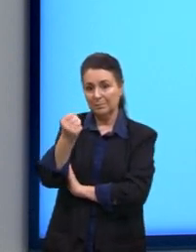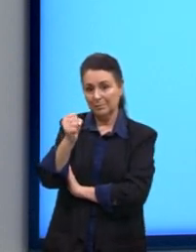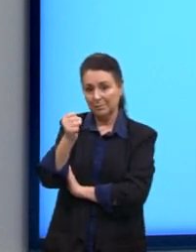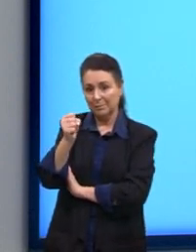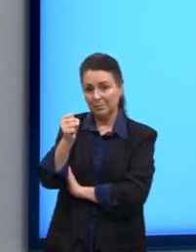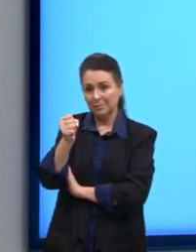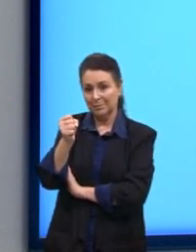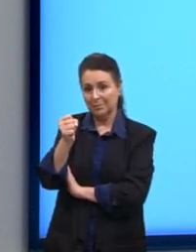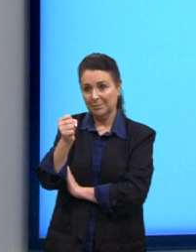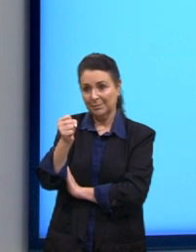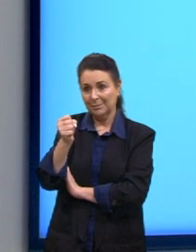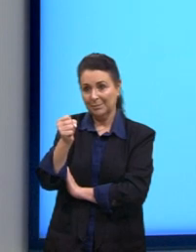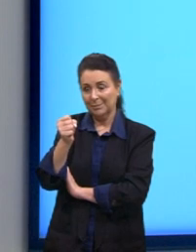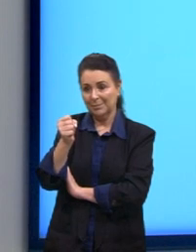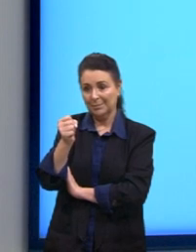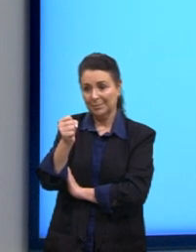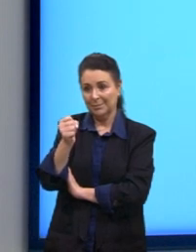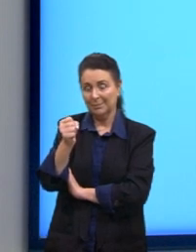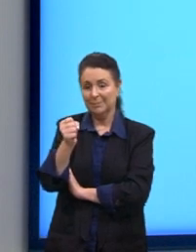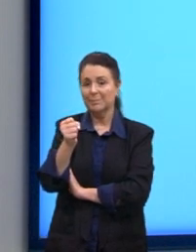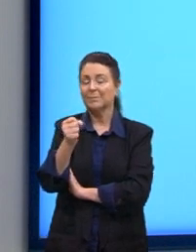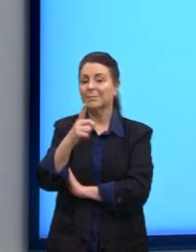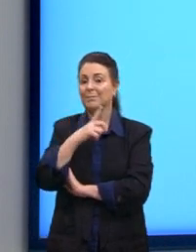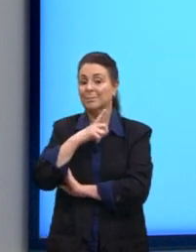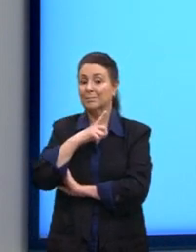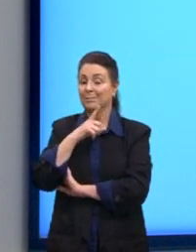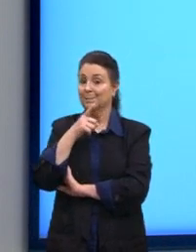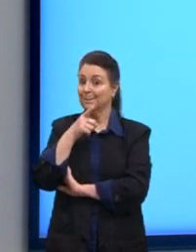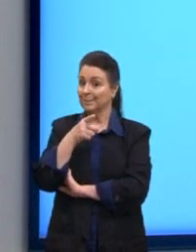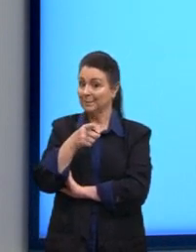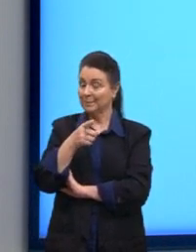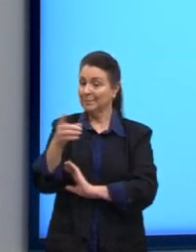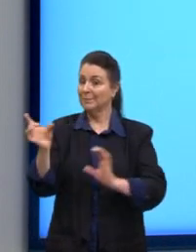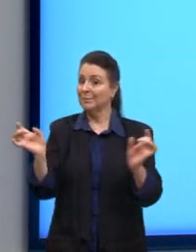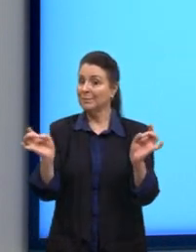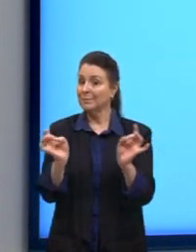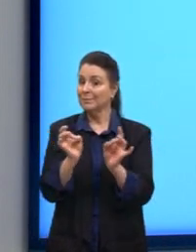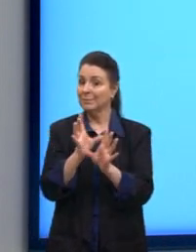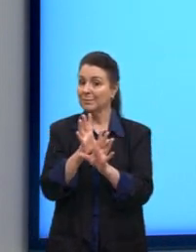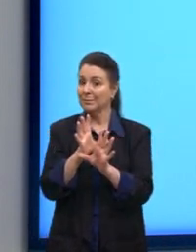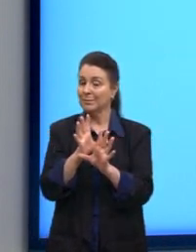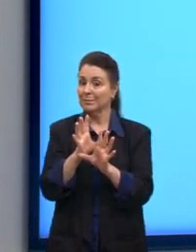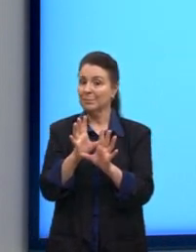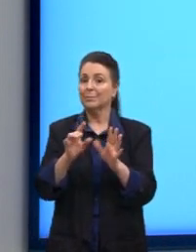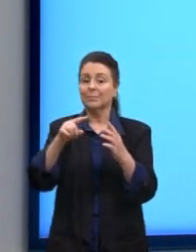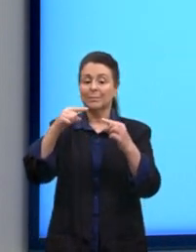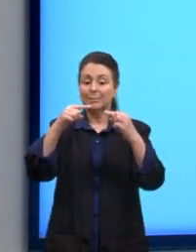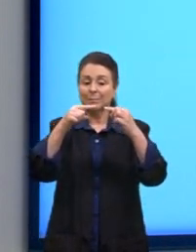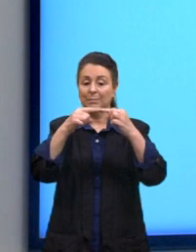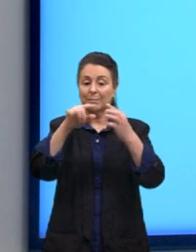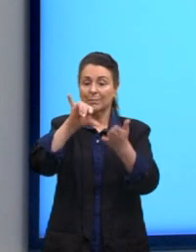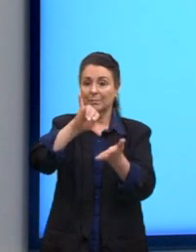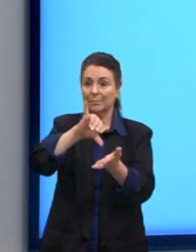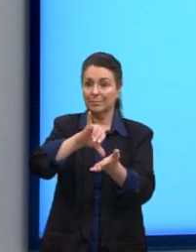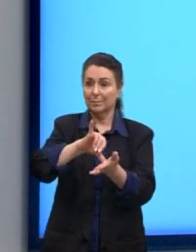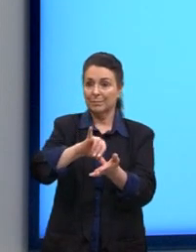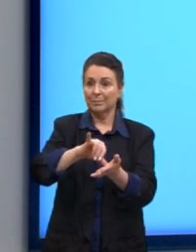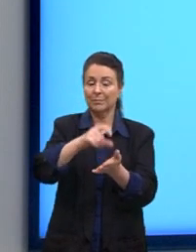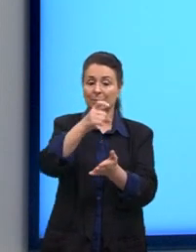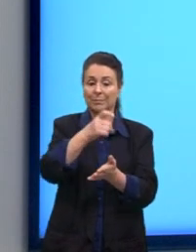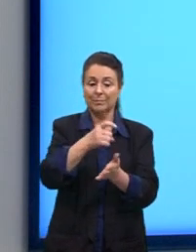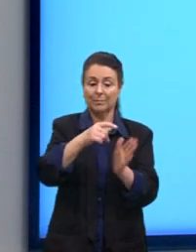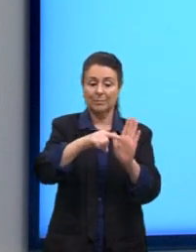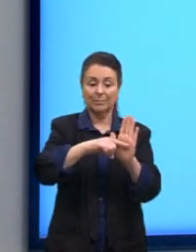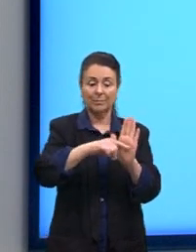igual a 8. Já temos aqui, prontinho, né? A coordenada do centro. O x menos 2,